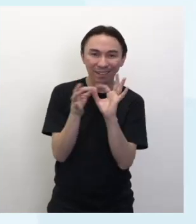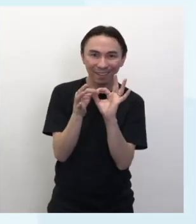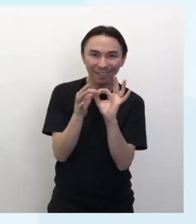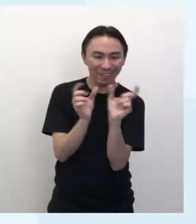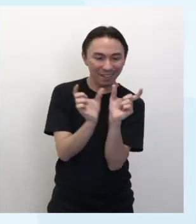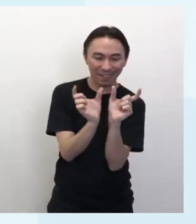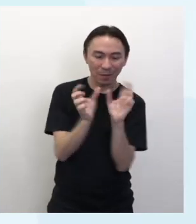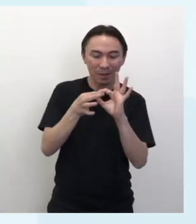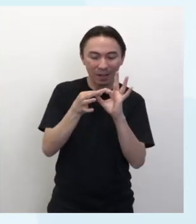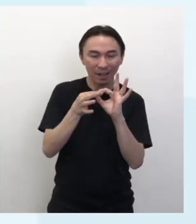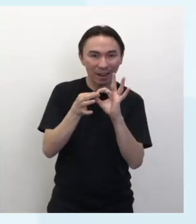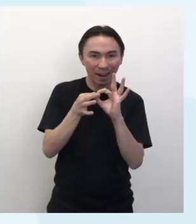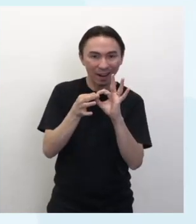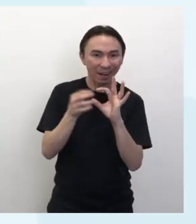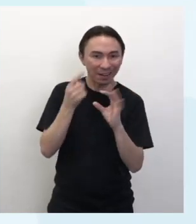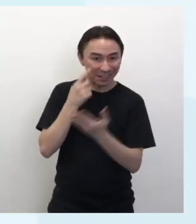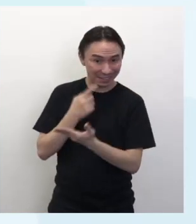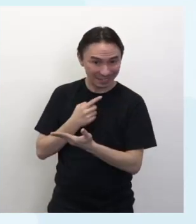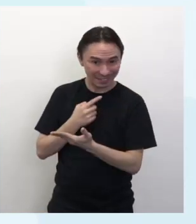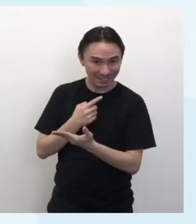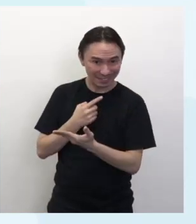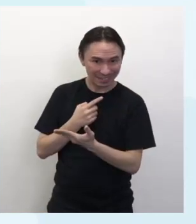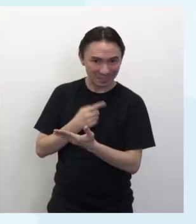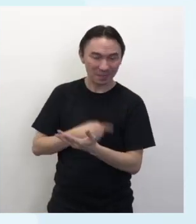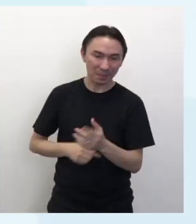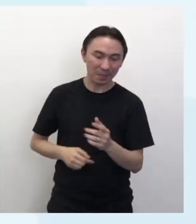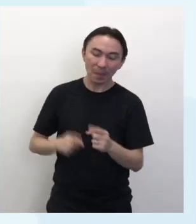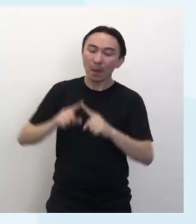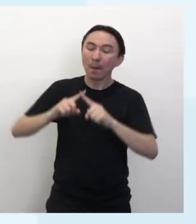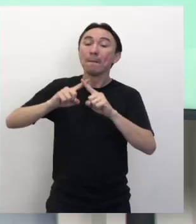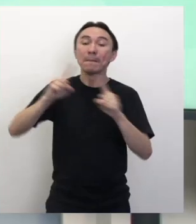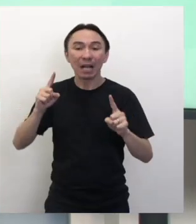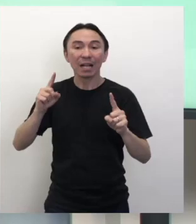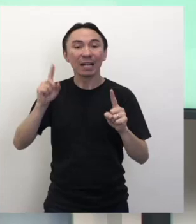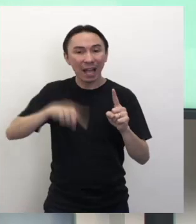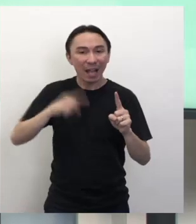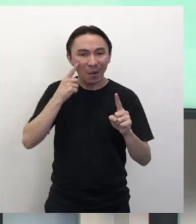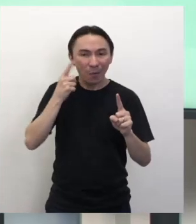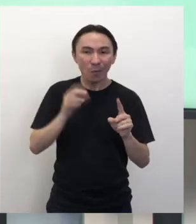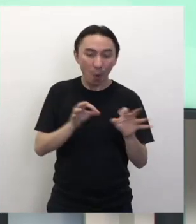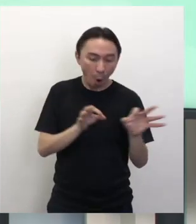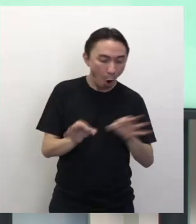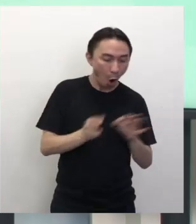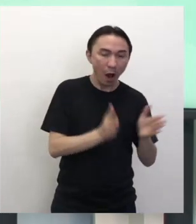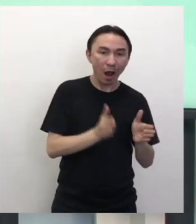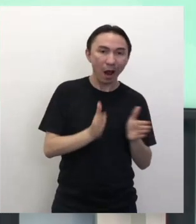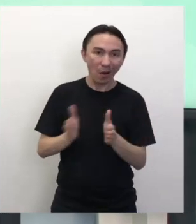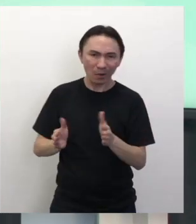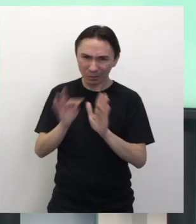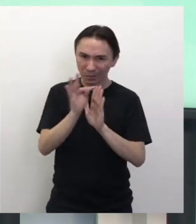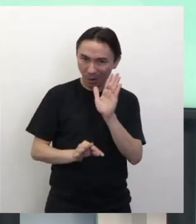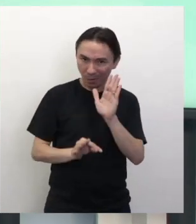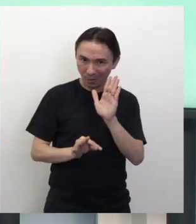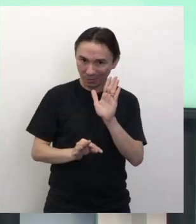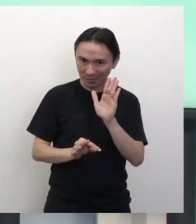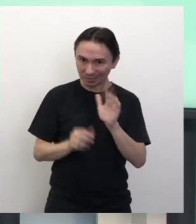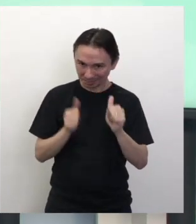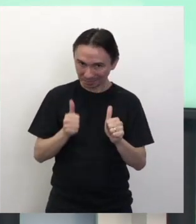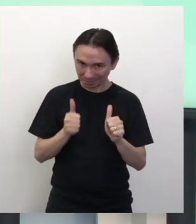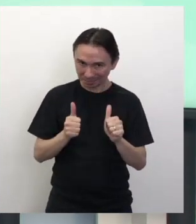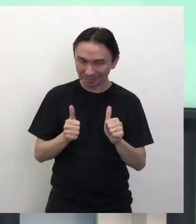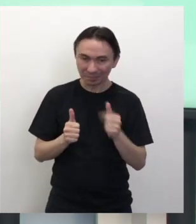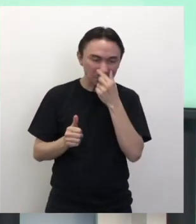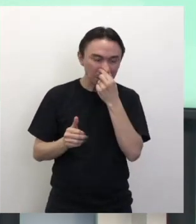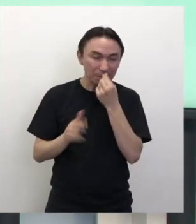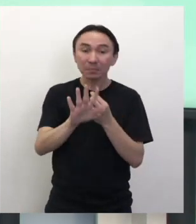Então, agora, a gente, menos emoção e mais razão para esse texto, a gente vai agora